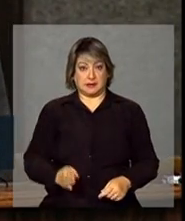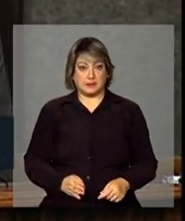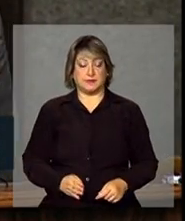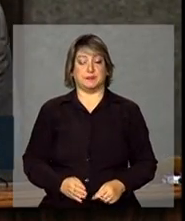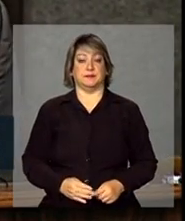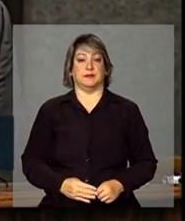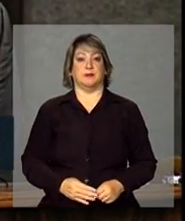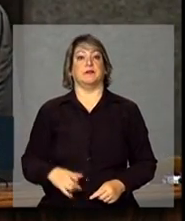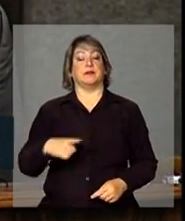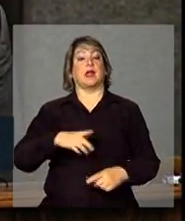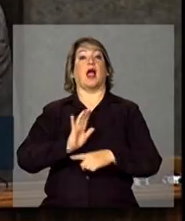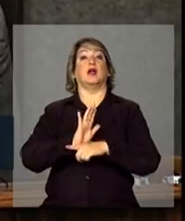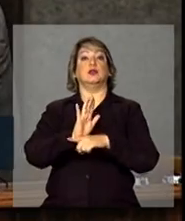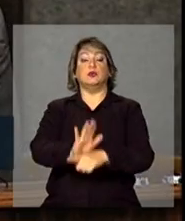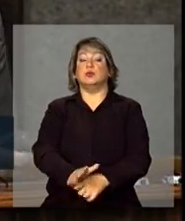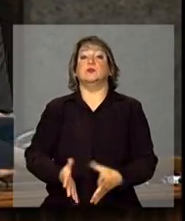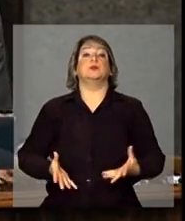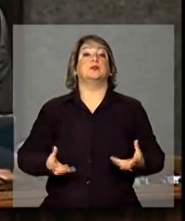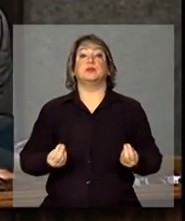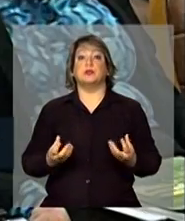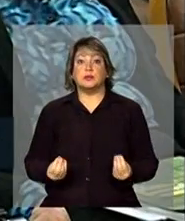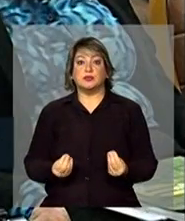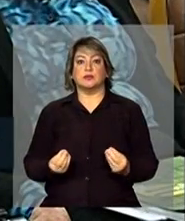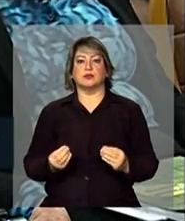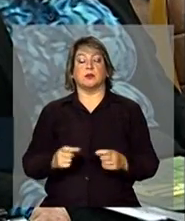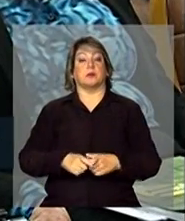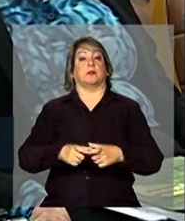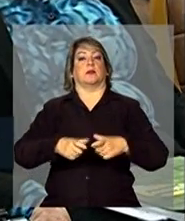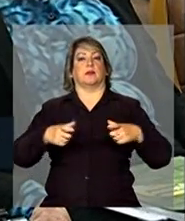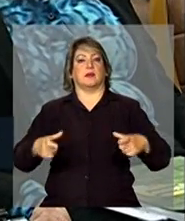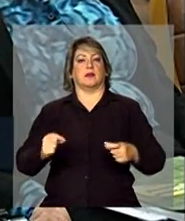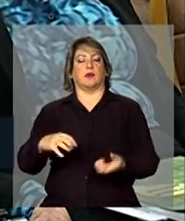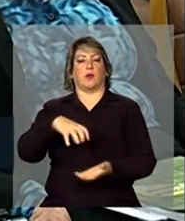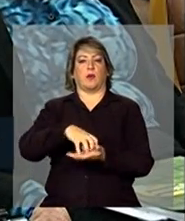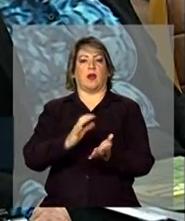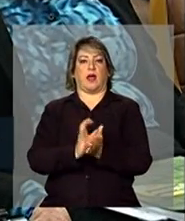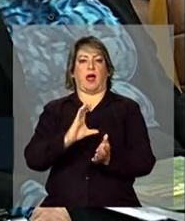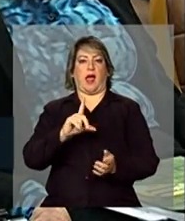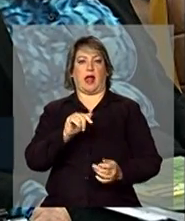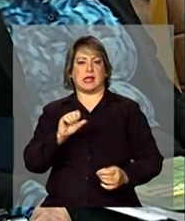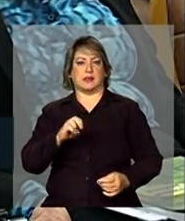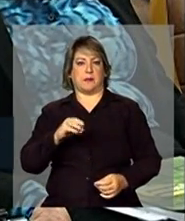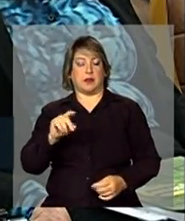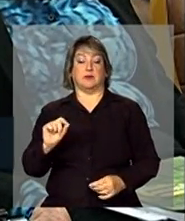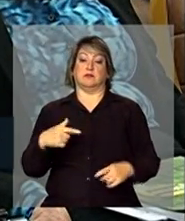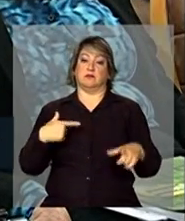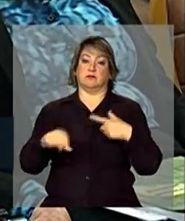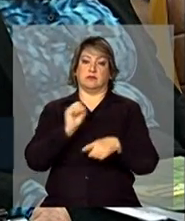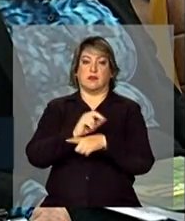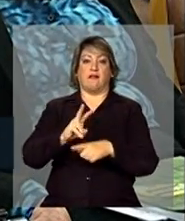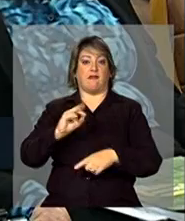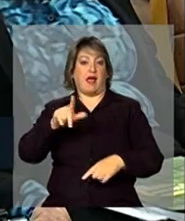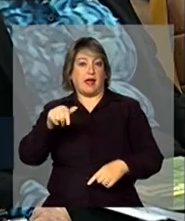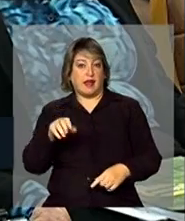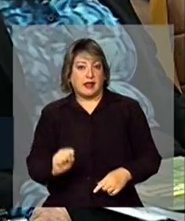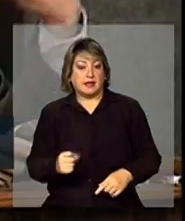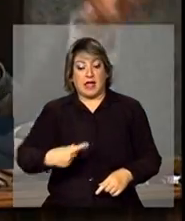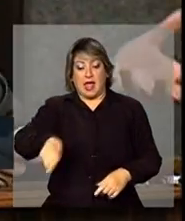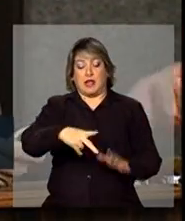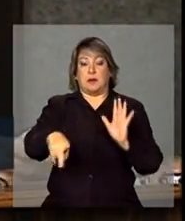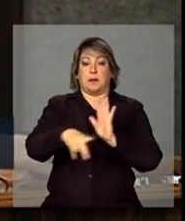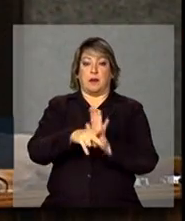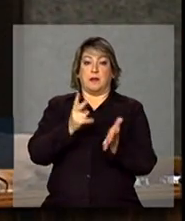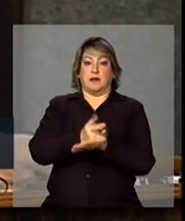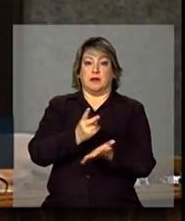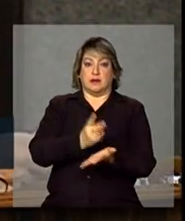brasileiros, contribuíram muito para o aumento da classe média. Seja gerando emprego para eles mesmos,